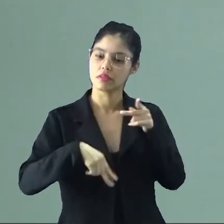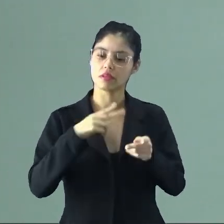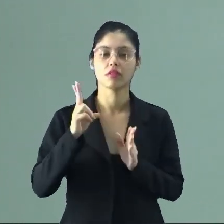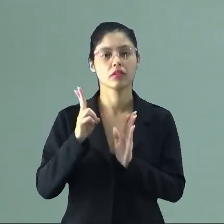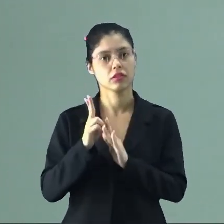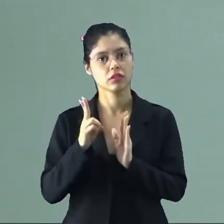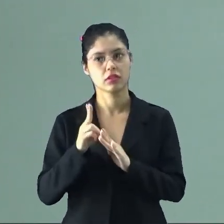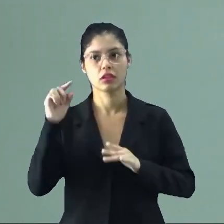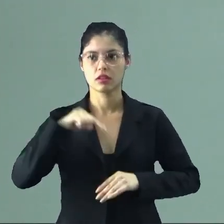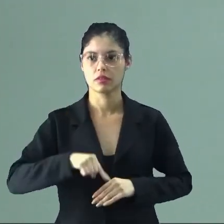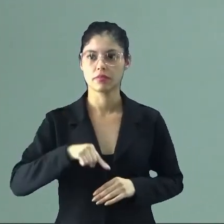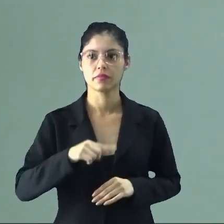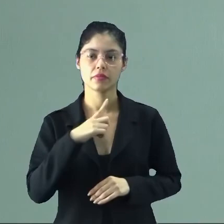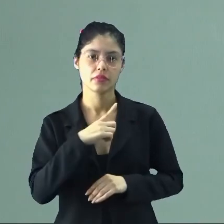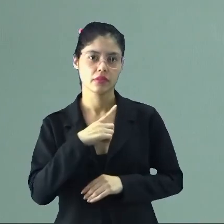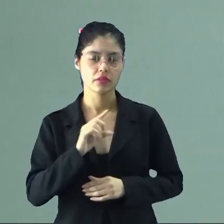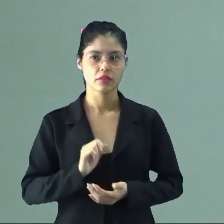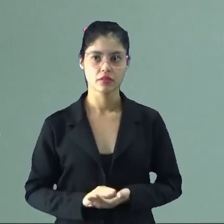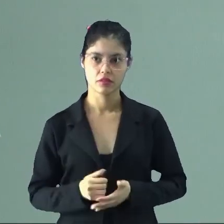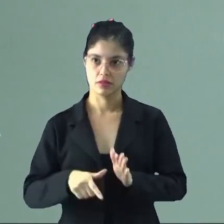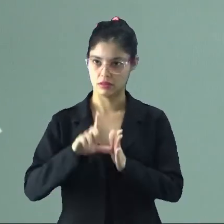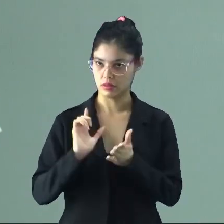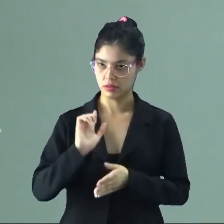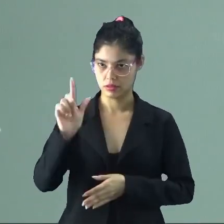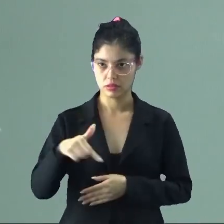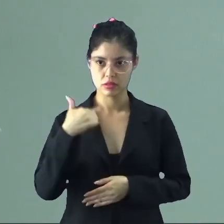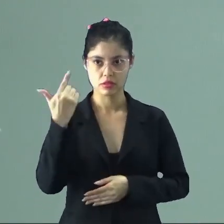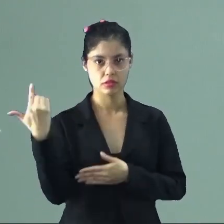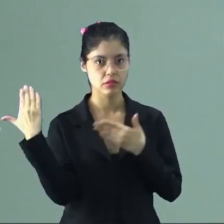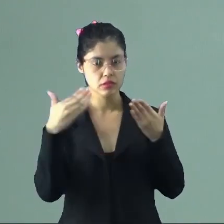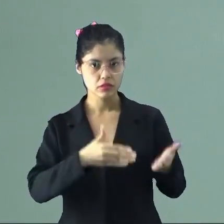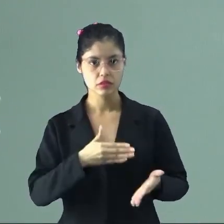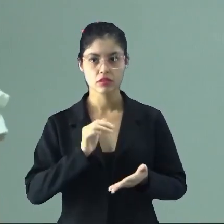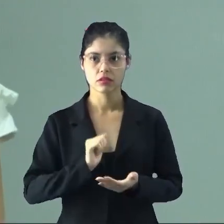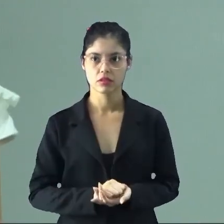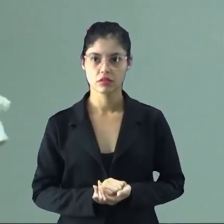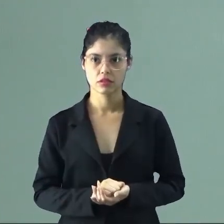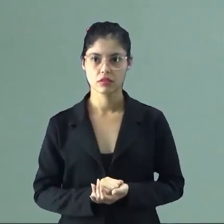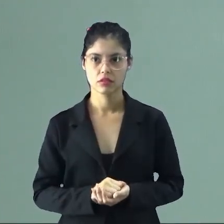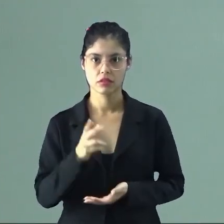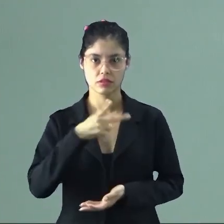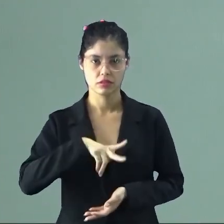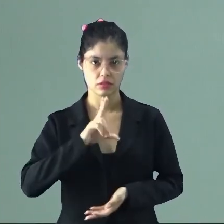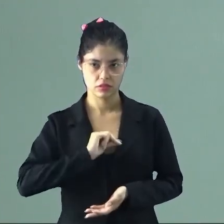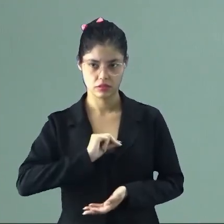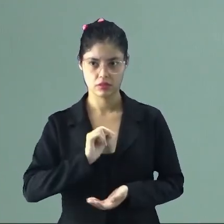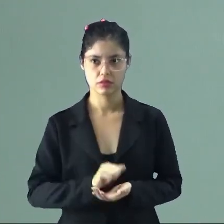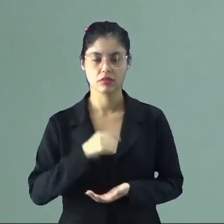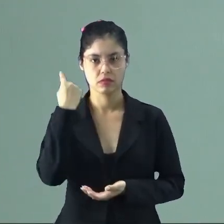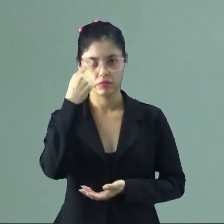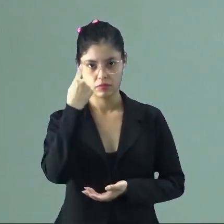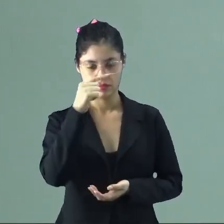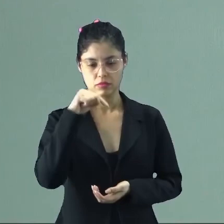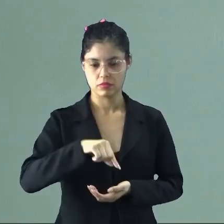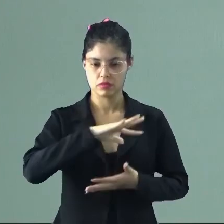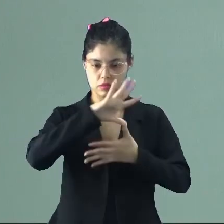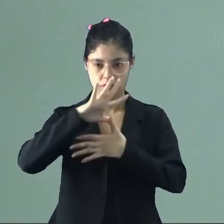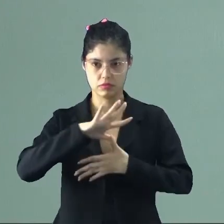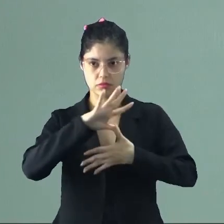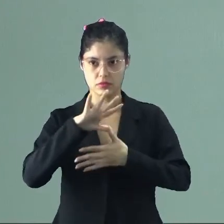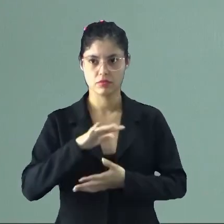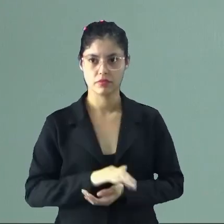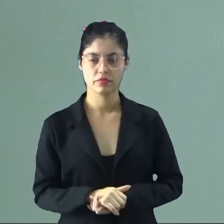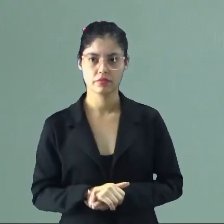indígenas aqui, existentes antes e depois da chegada, né, dos portugueses, né, dos espanhóis aqui na América.